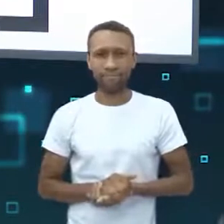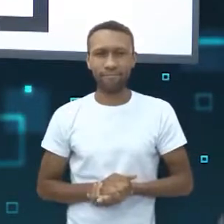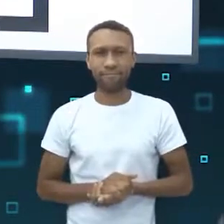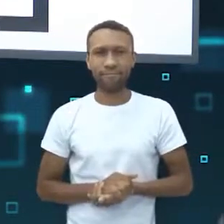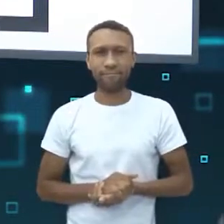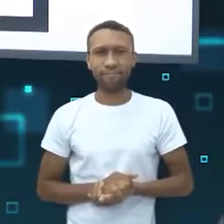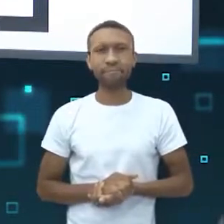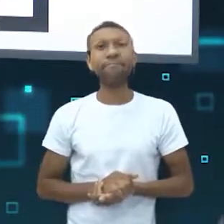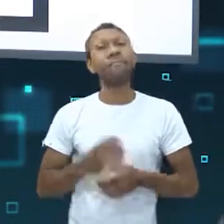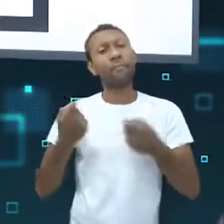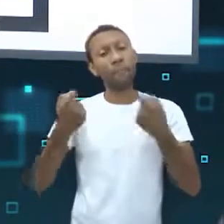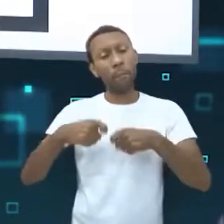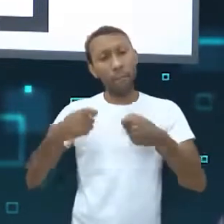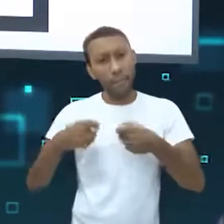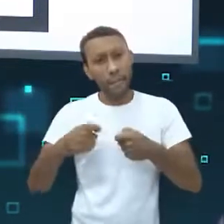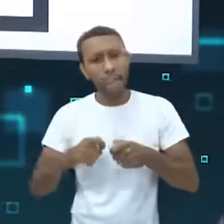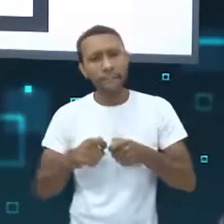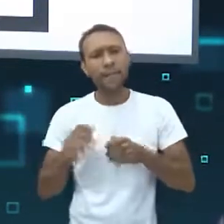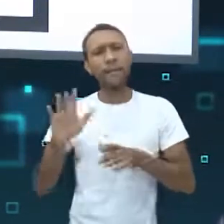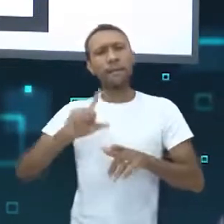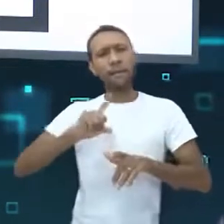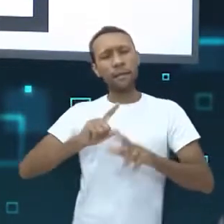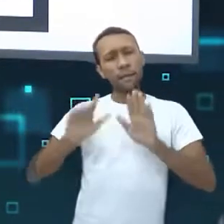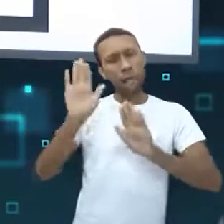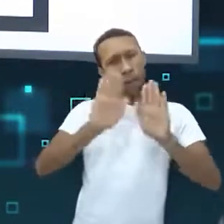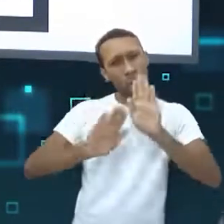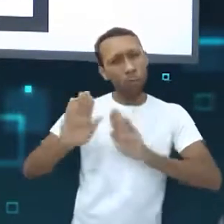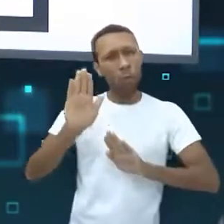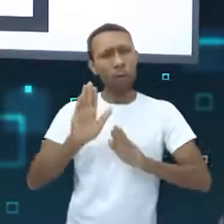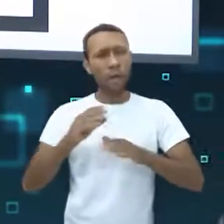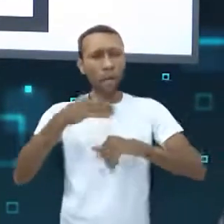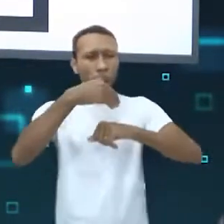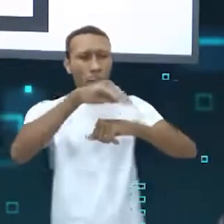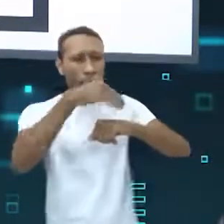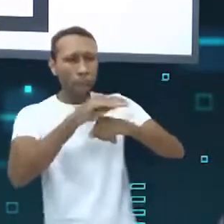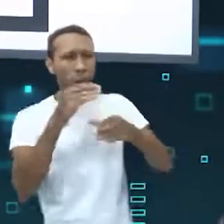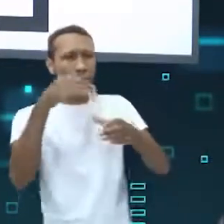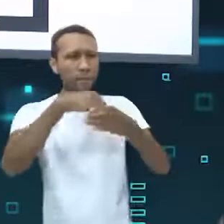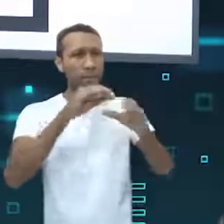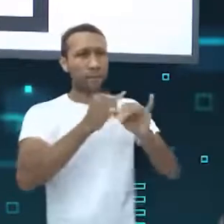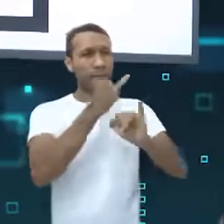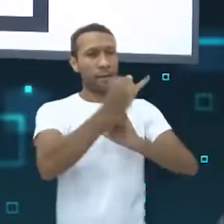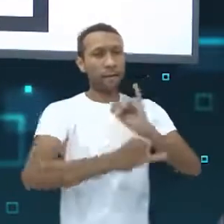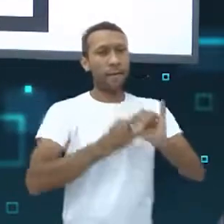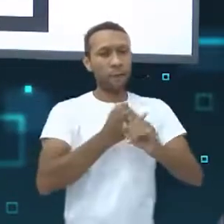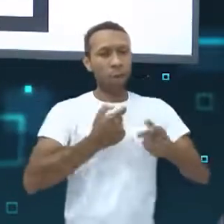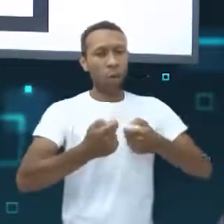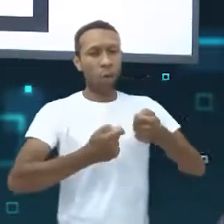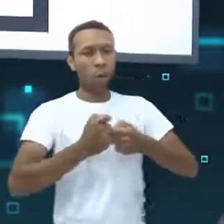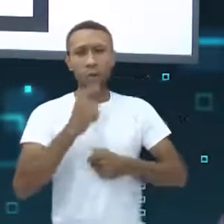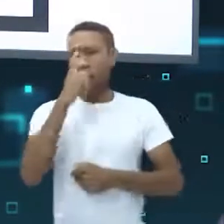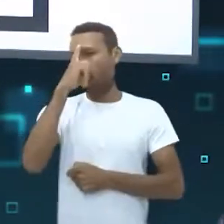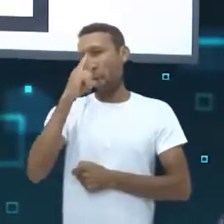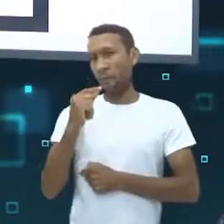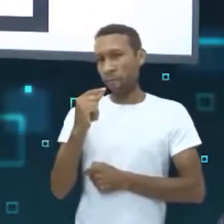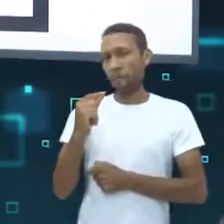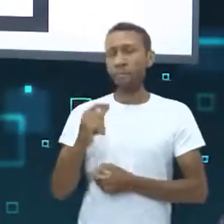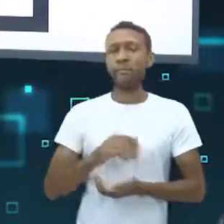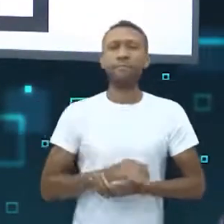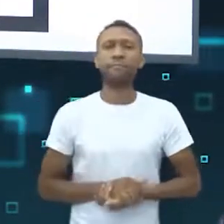arquivamento. É preciso, sim, prestar atenção em suas pegadas digitais e controlar sua imagem na internet.